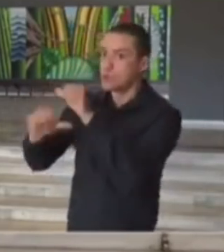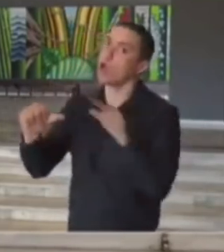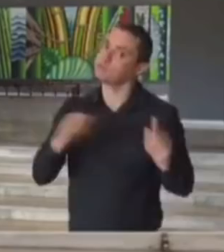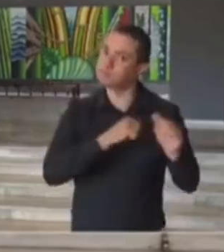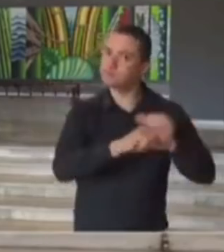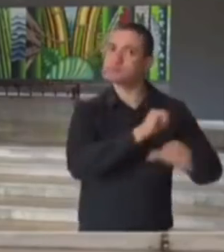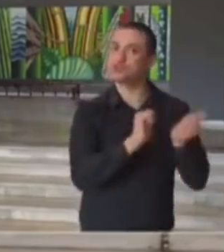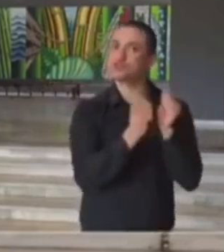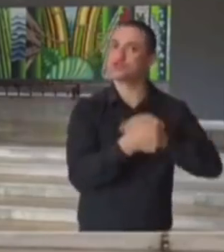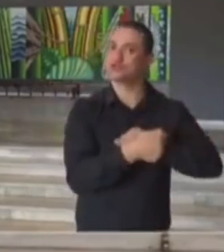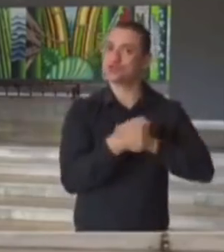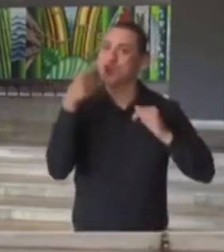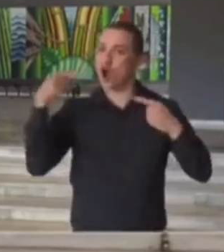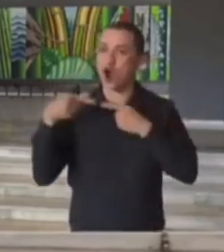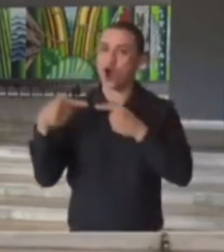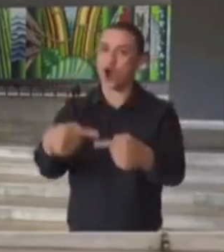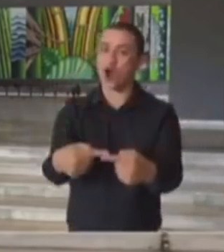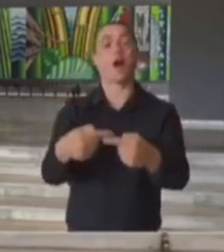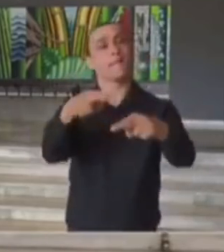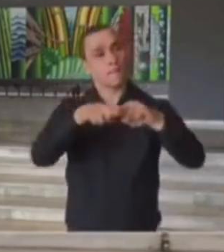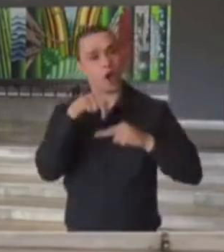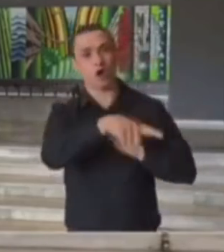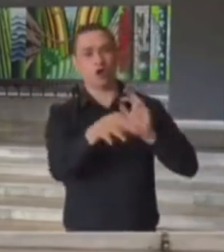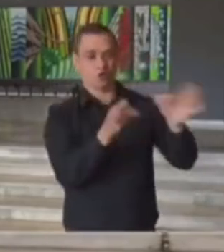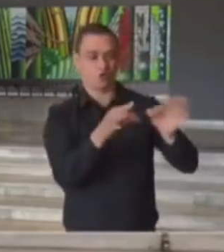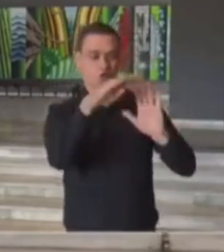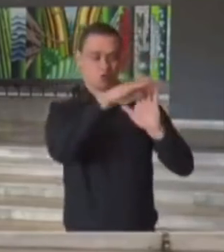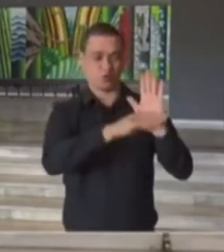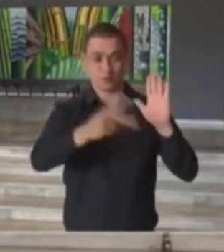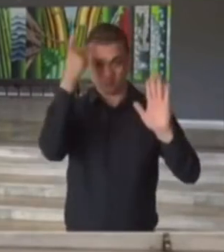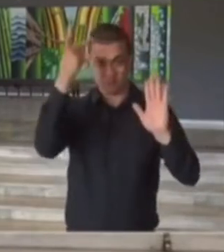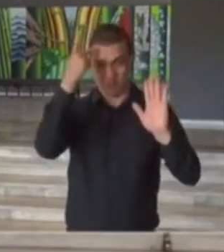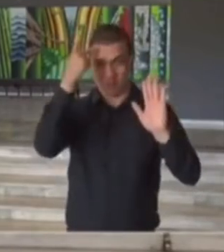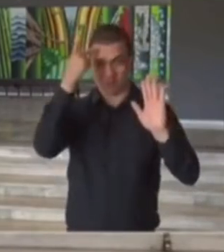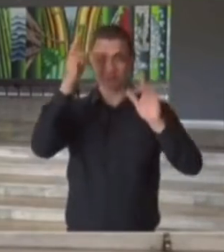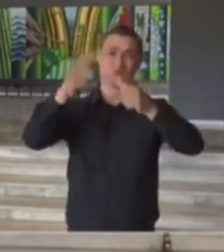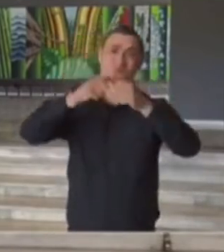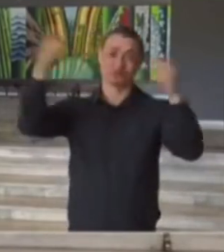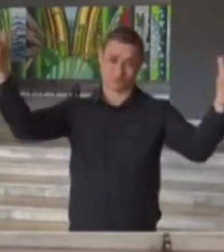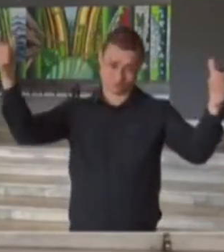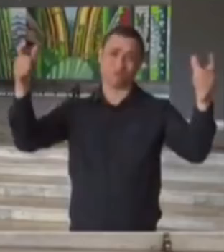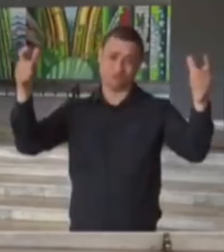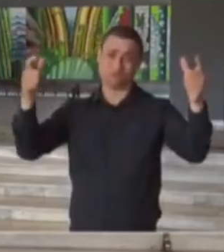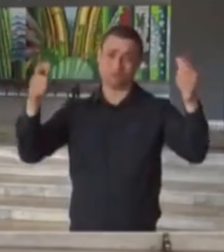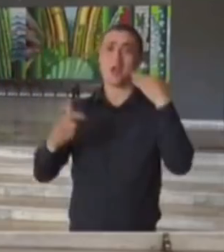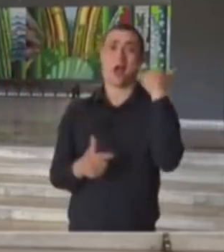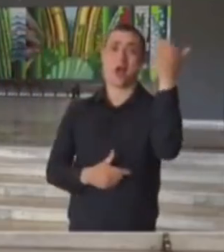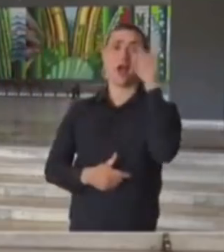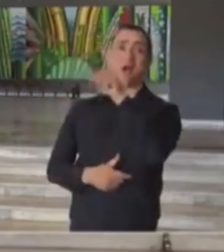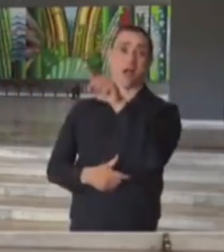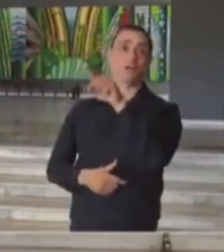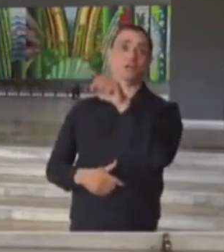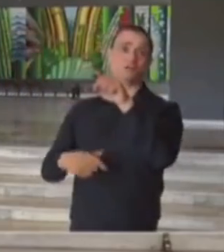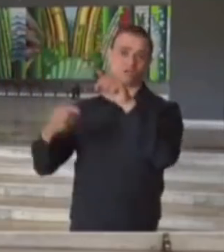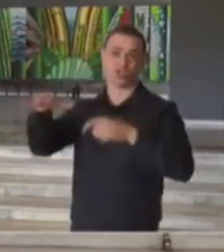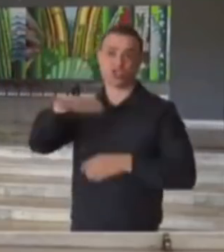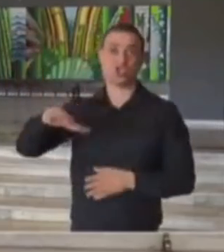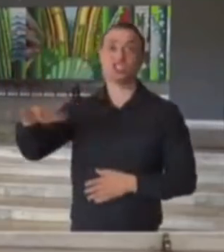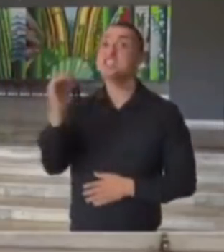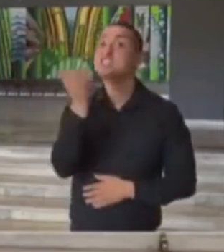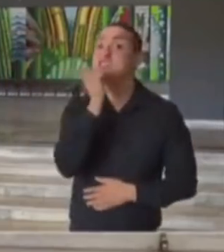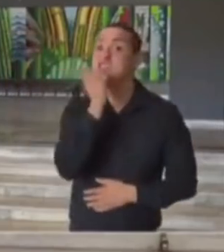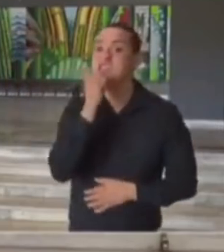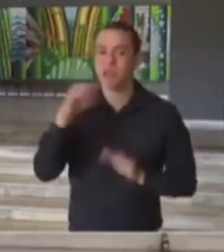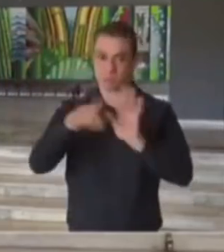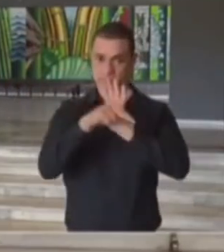E é por isso que o Plano São Paulo é reconhecido pelos mais renomados e respeitados cientistas,